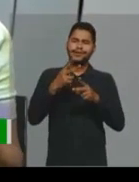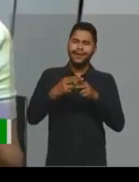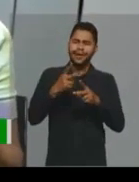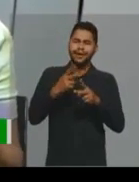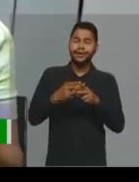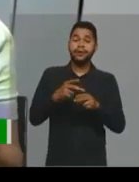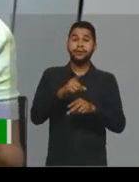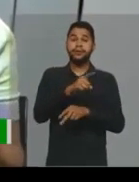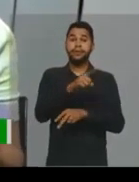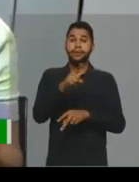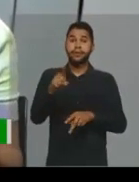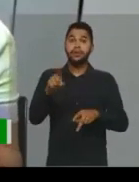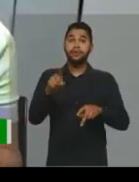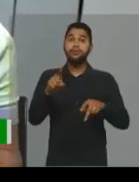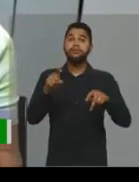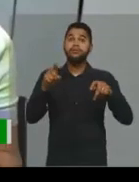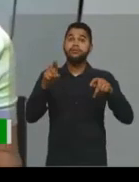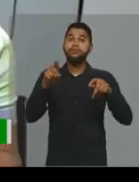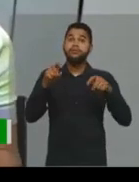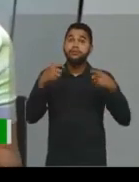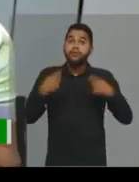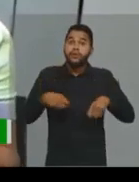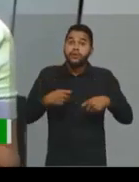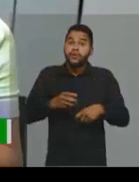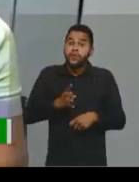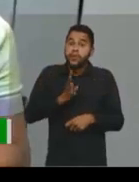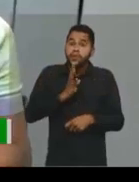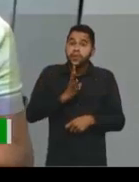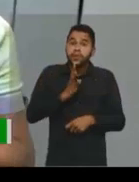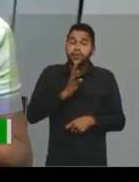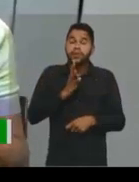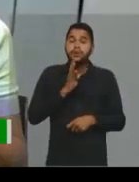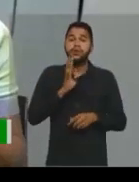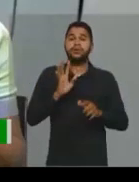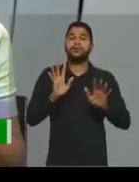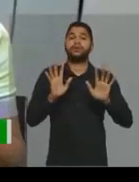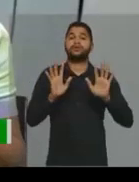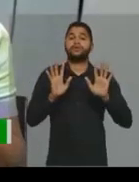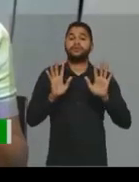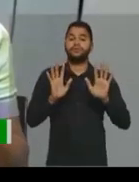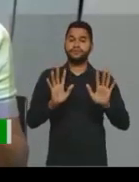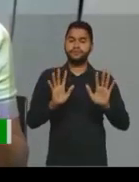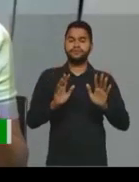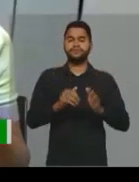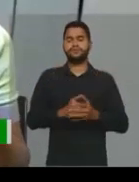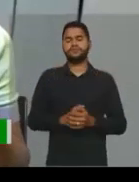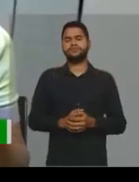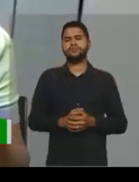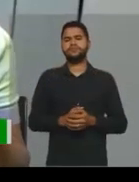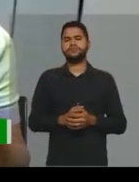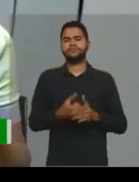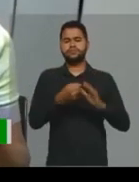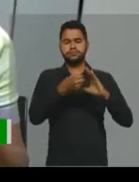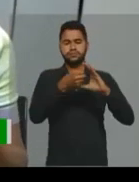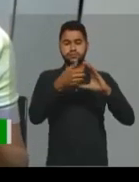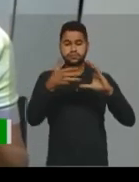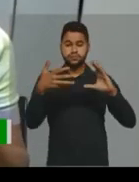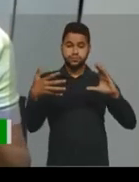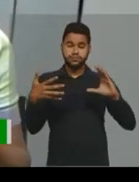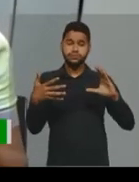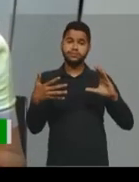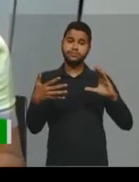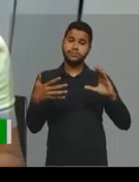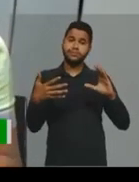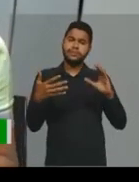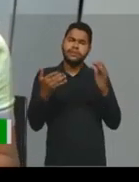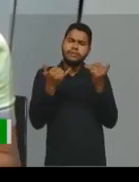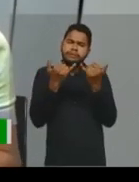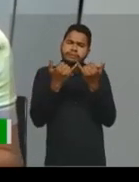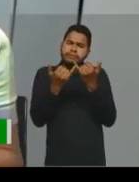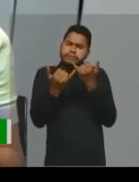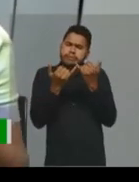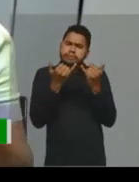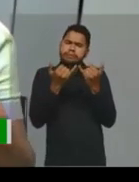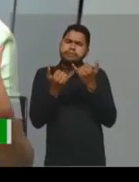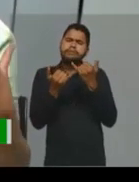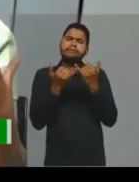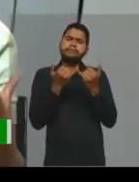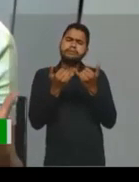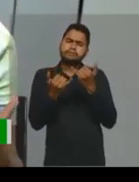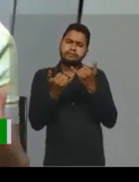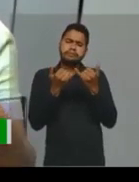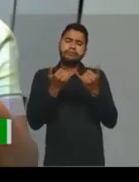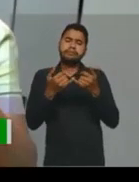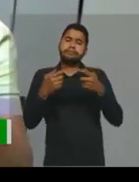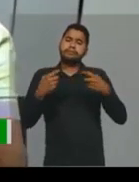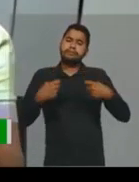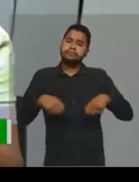precisa conhecer. Mas, as características, elas são bem parecidas, né?